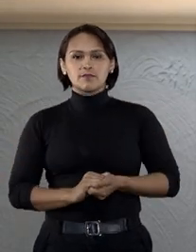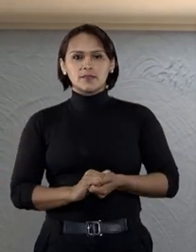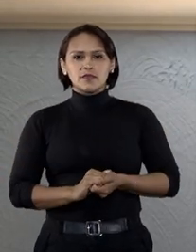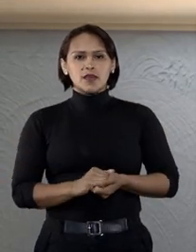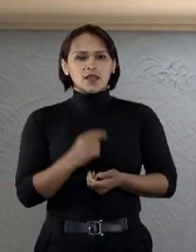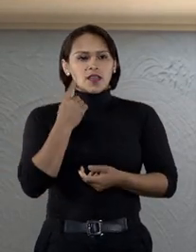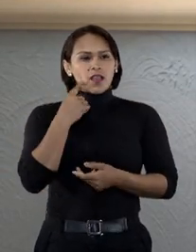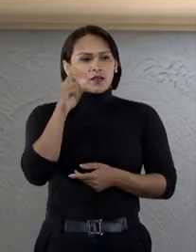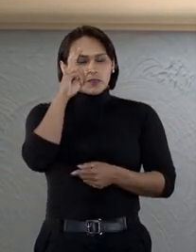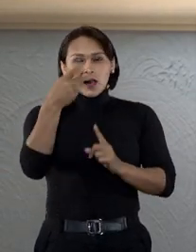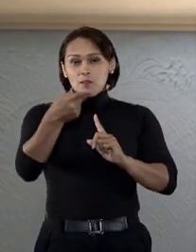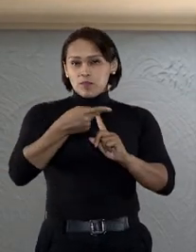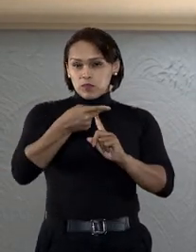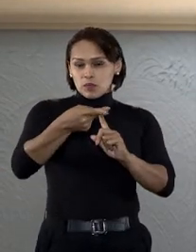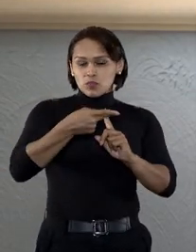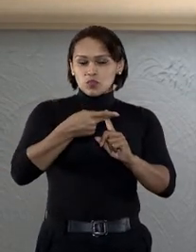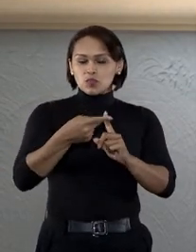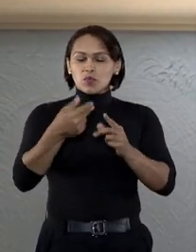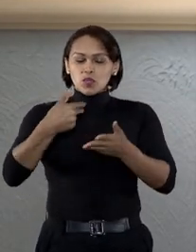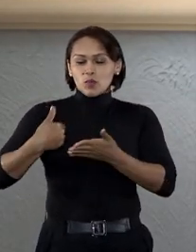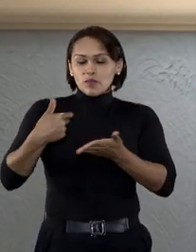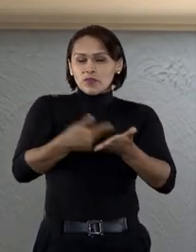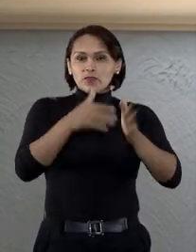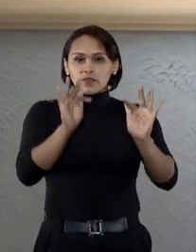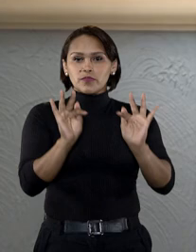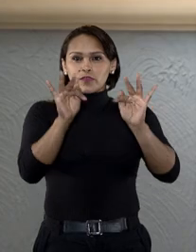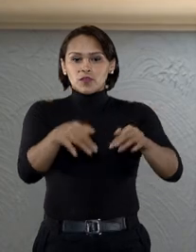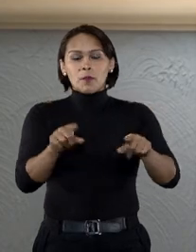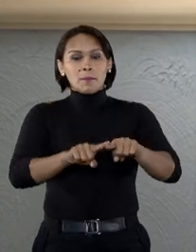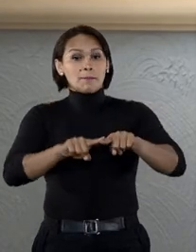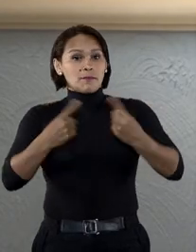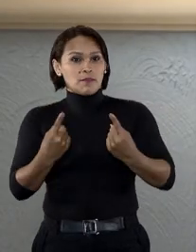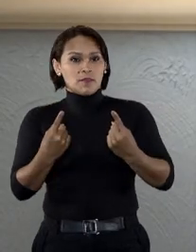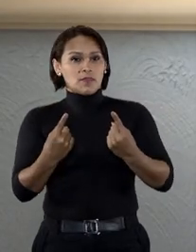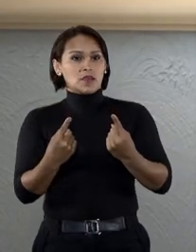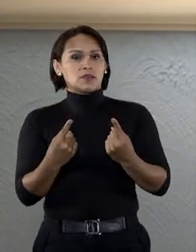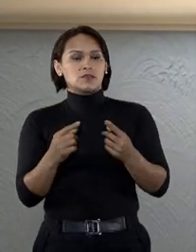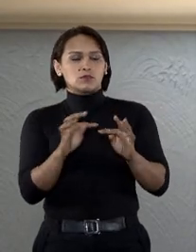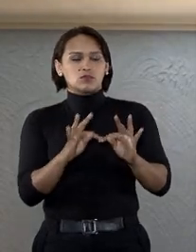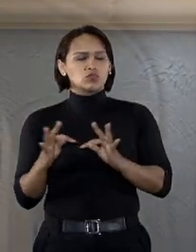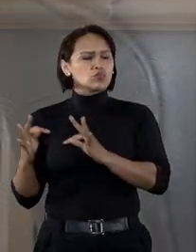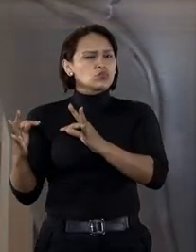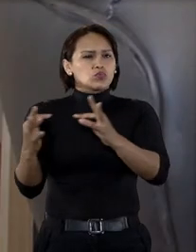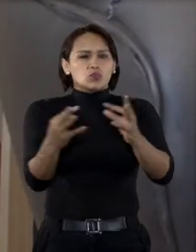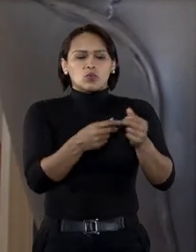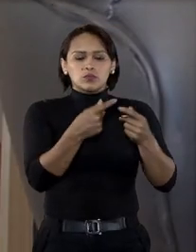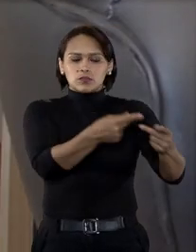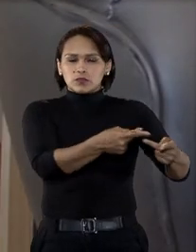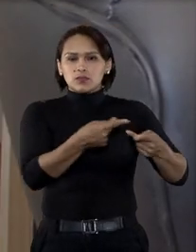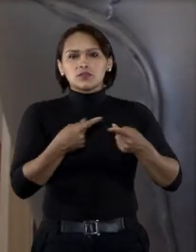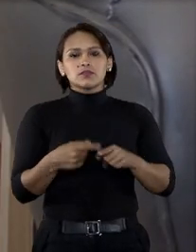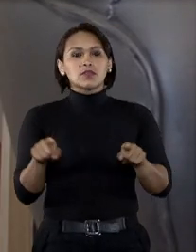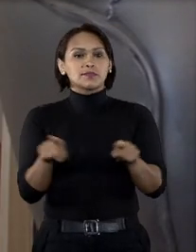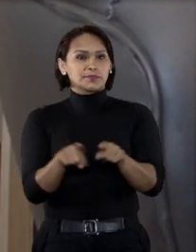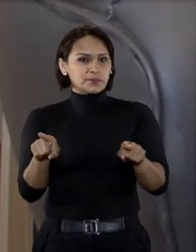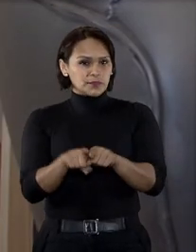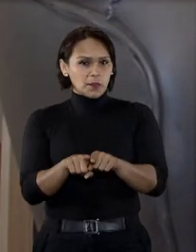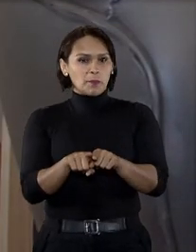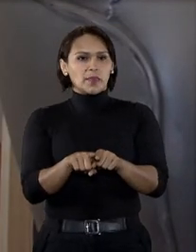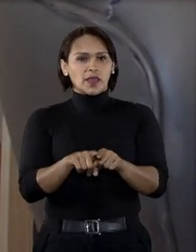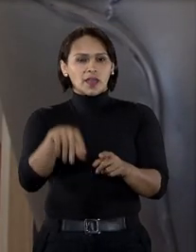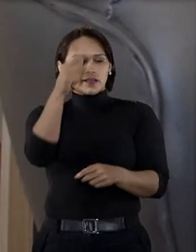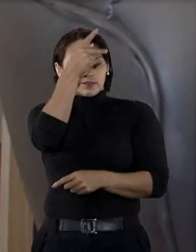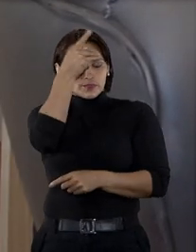eles são considerados consumidores destinatários finais. No entanto, todos os convidados